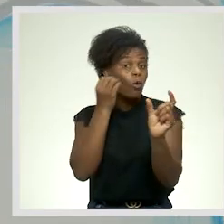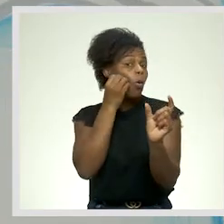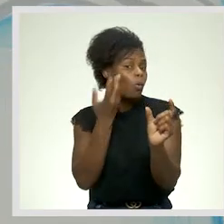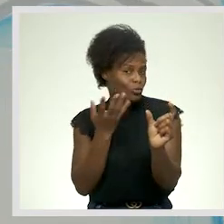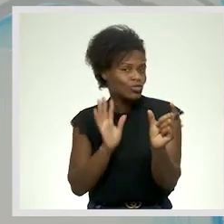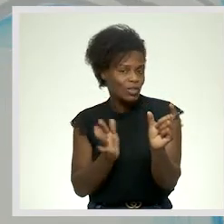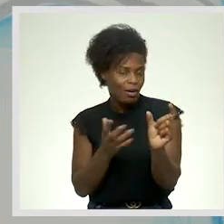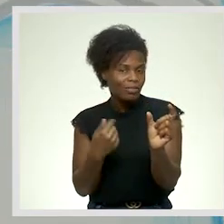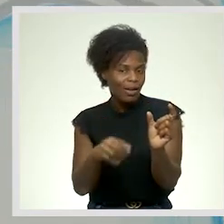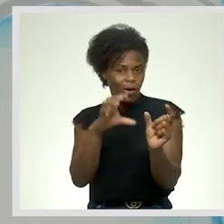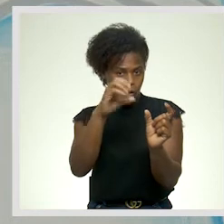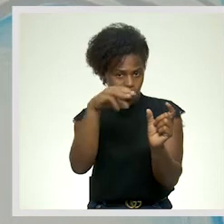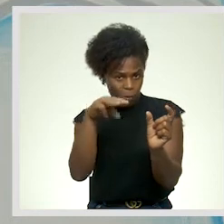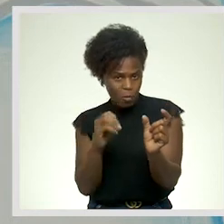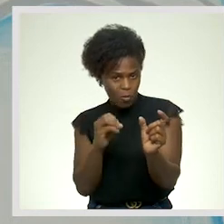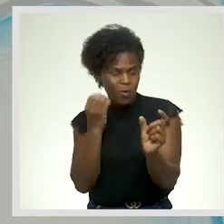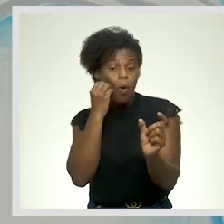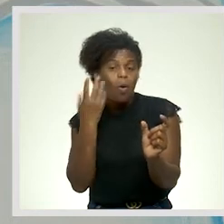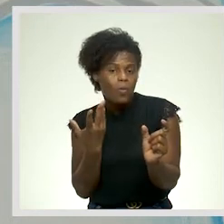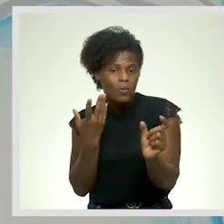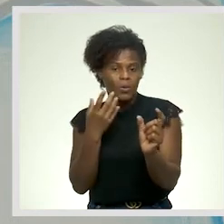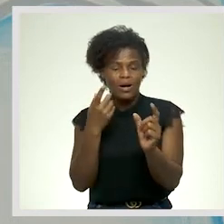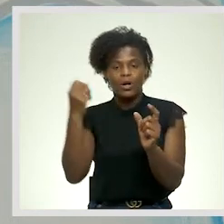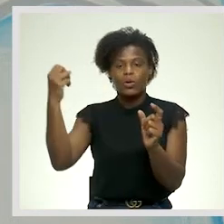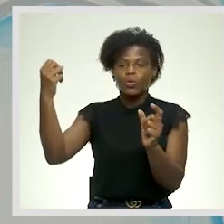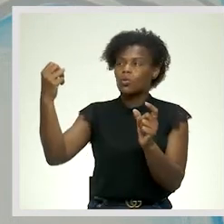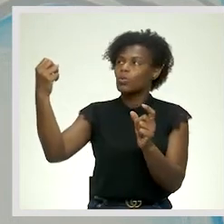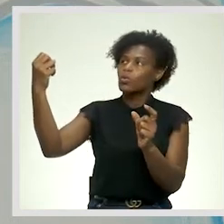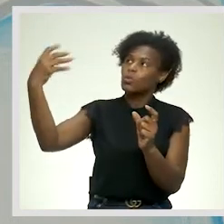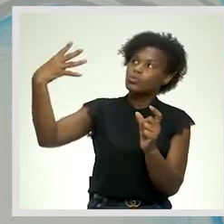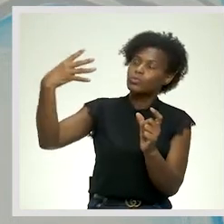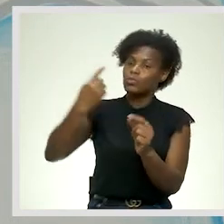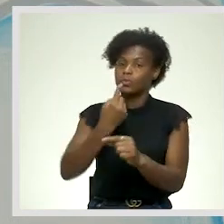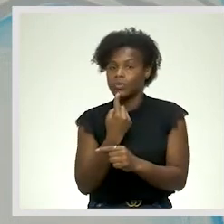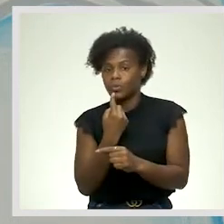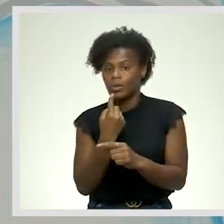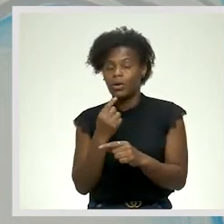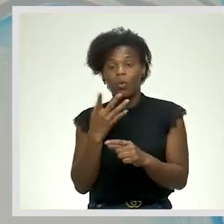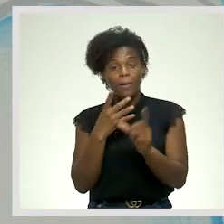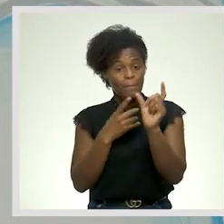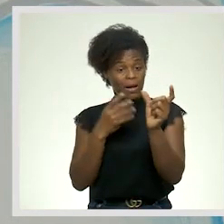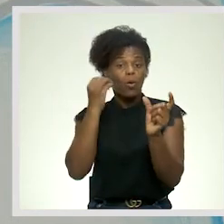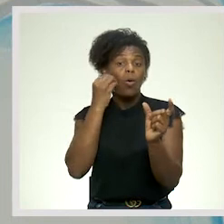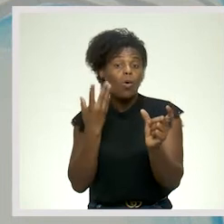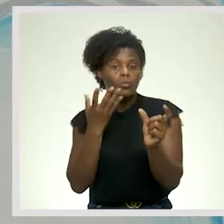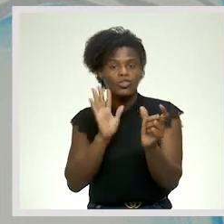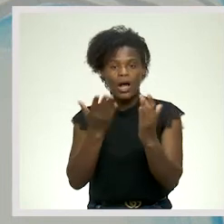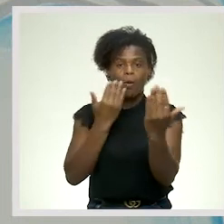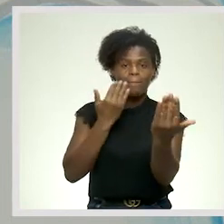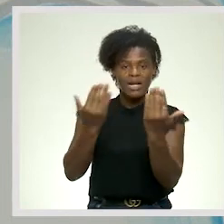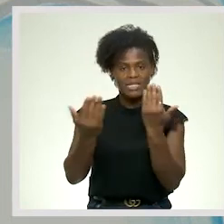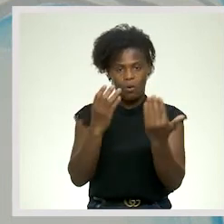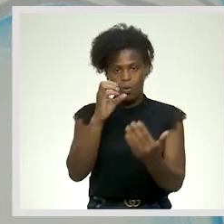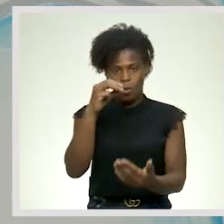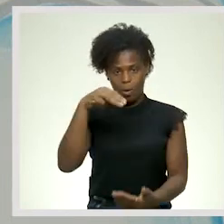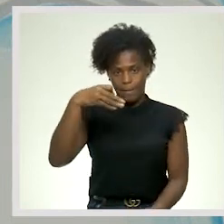já traz a partícula comparativa Como uma luz da vela. Quando usa a partícula comparativa como, já é comparação.